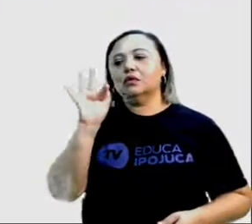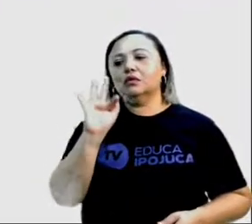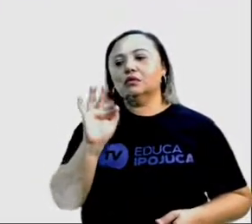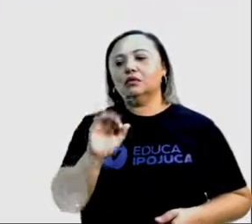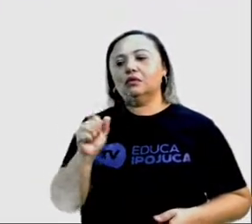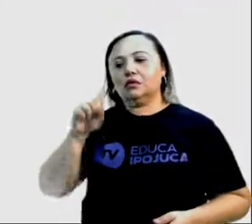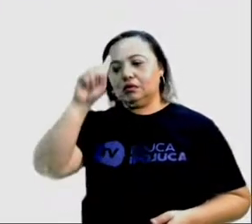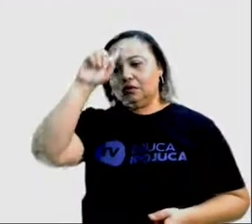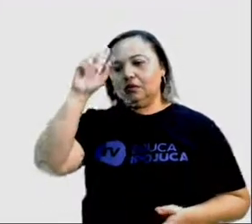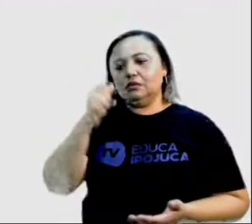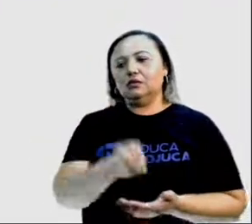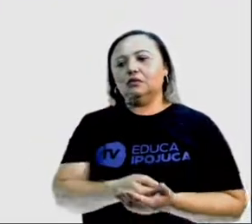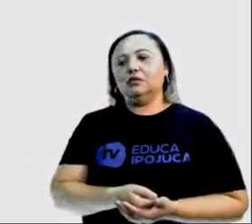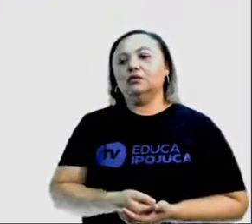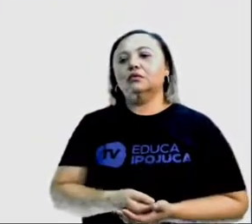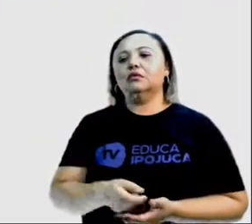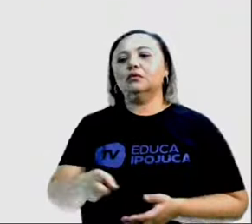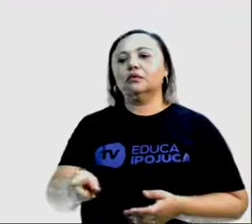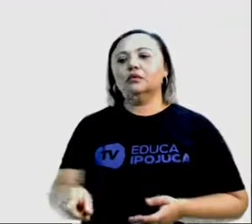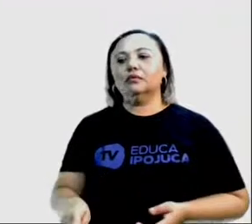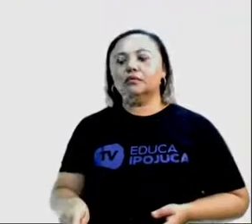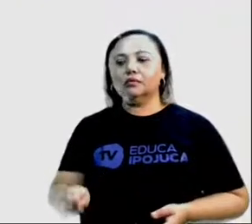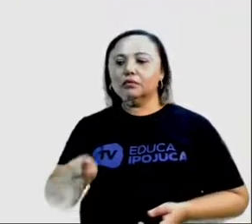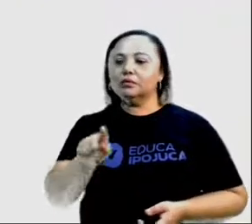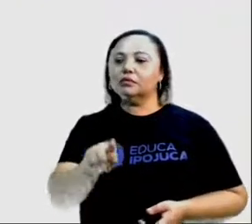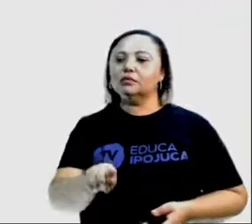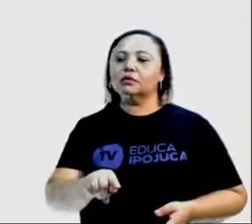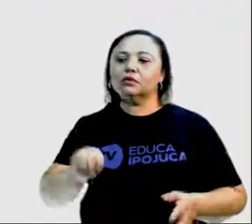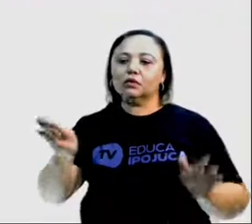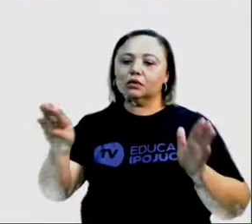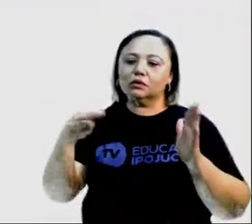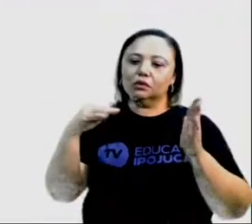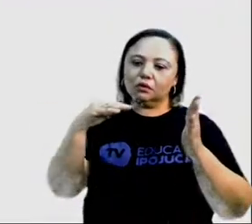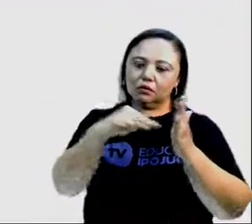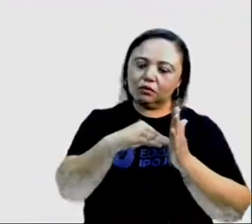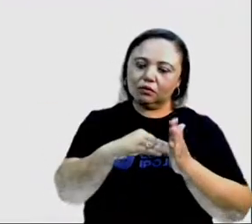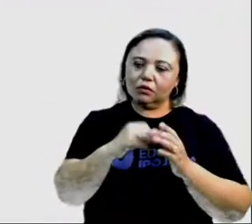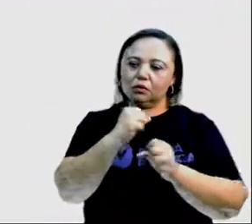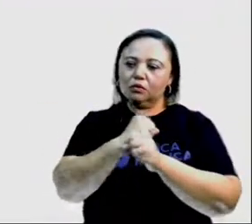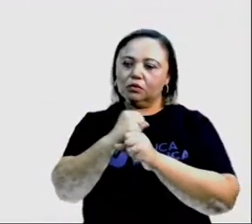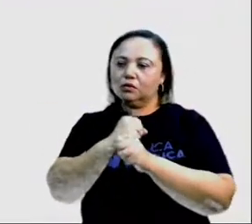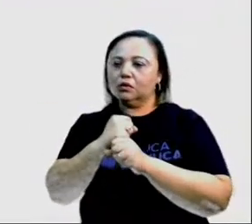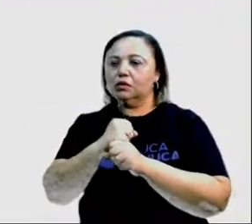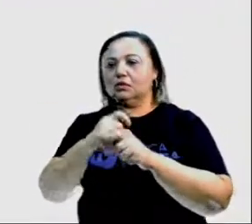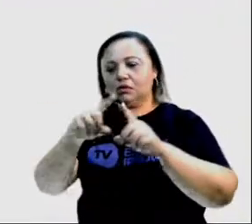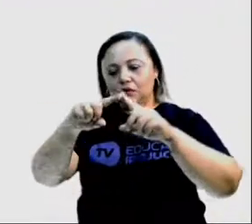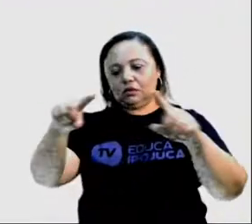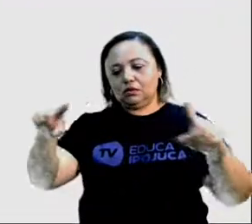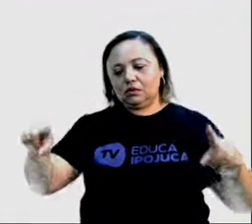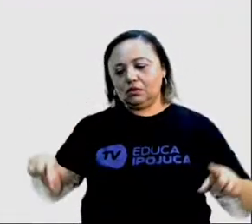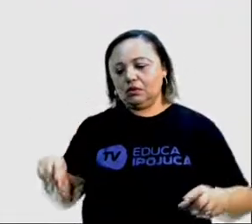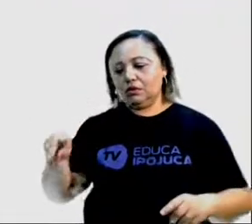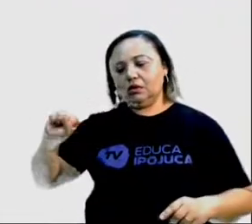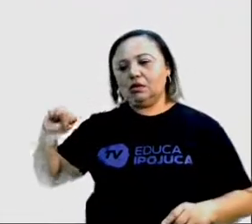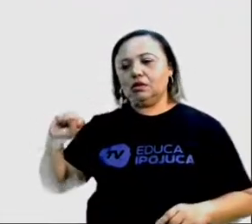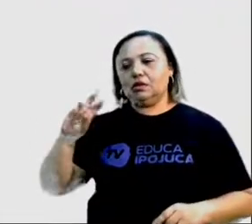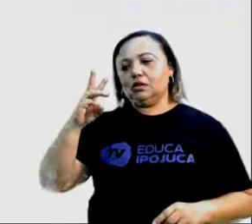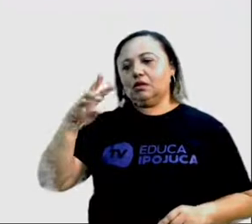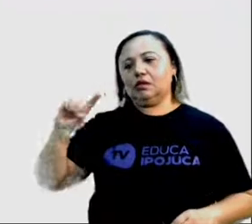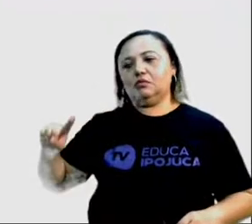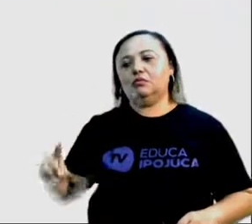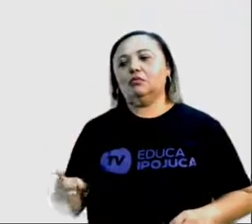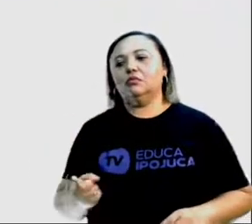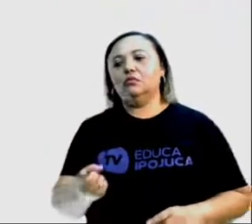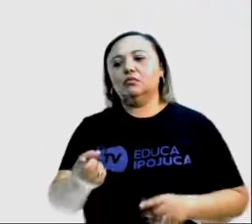ano com uma taxa anual de 3.900 km² de perda de cobertura